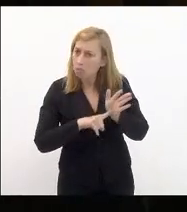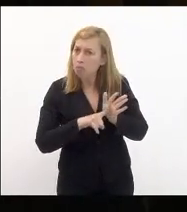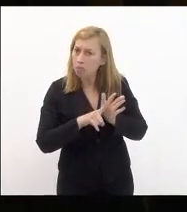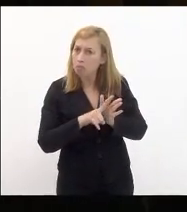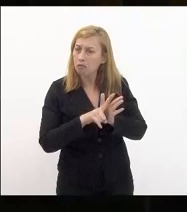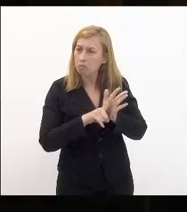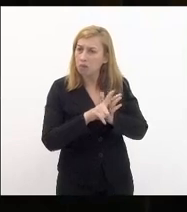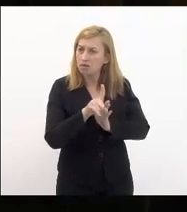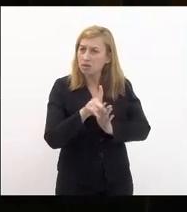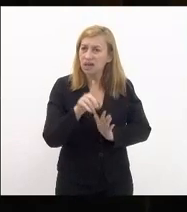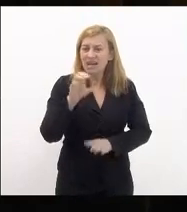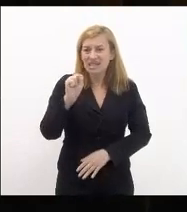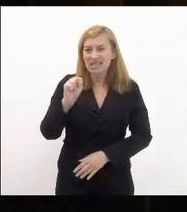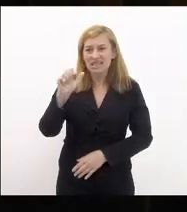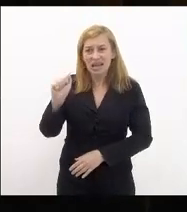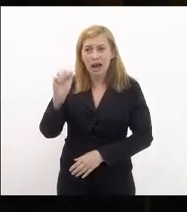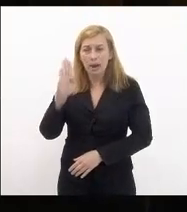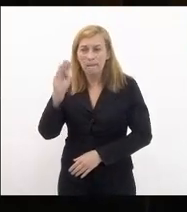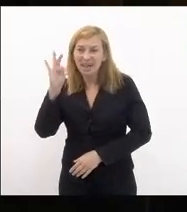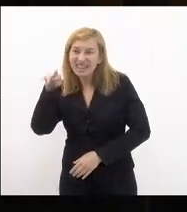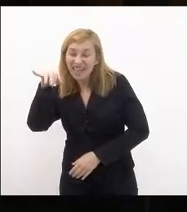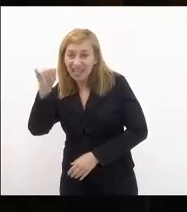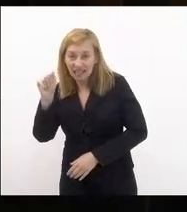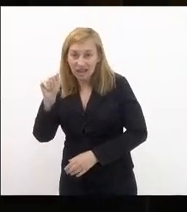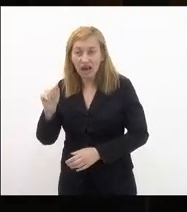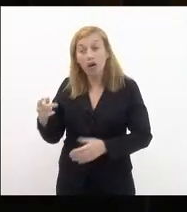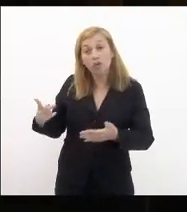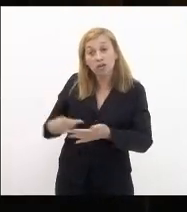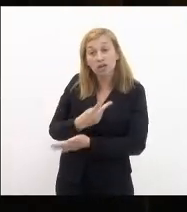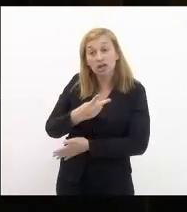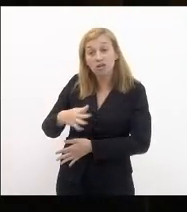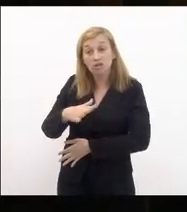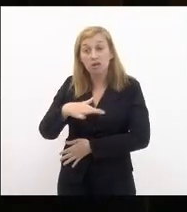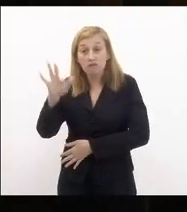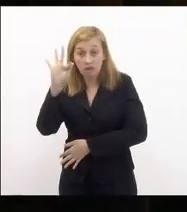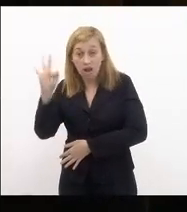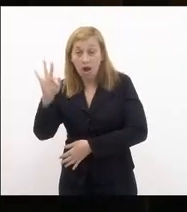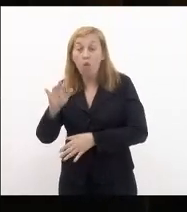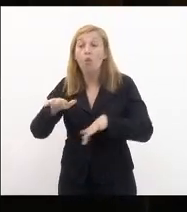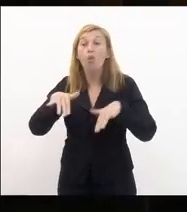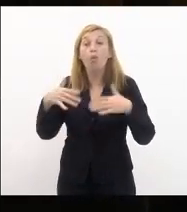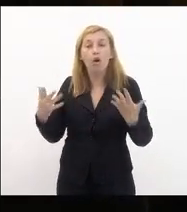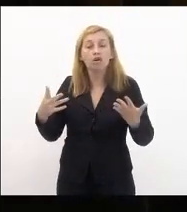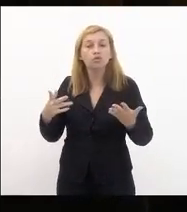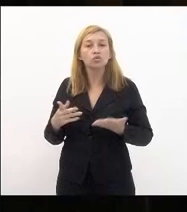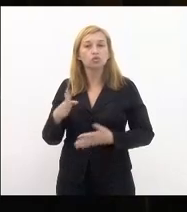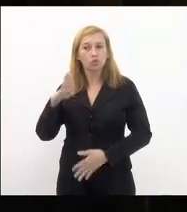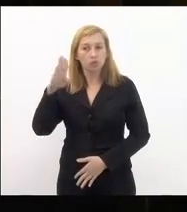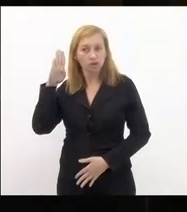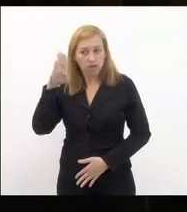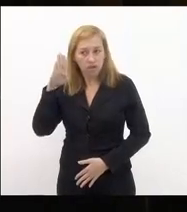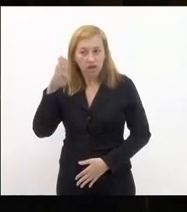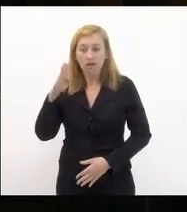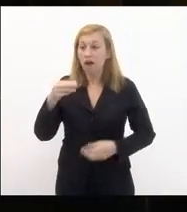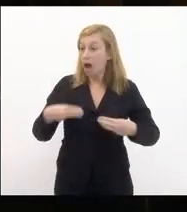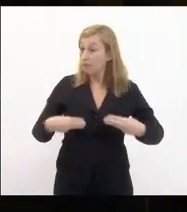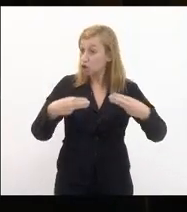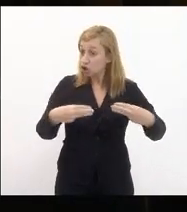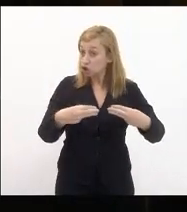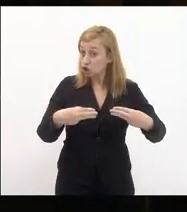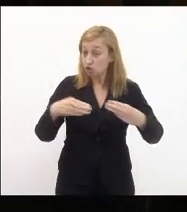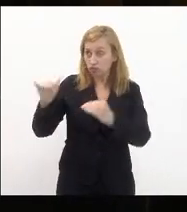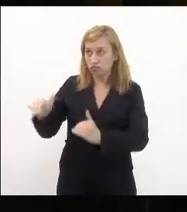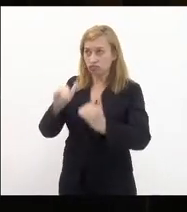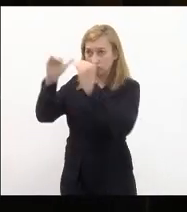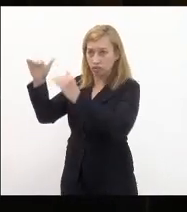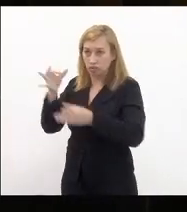ápice de uma sabatina ocorre no senado federal justamente quando o candidato a ministro do supremo